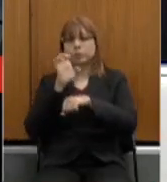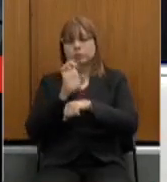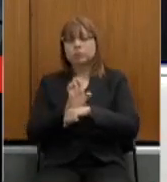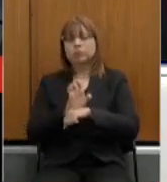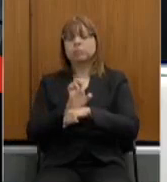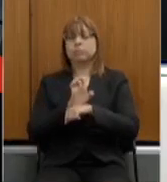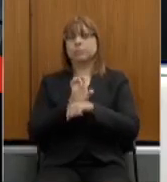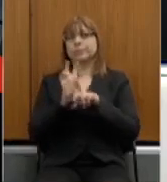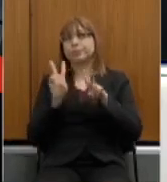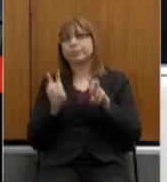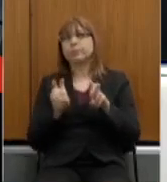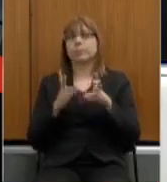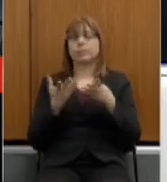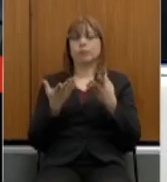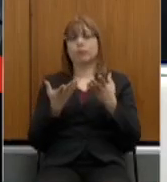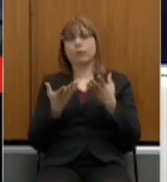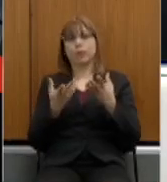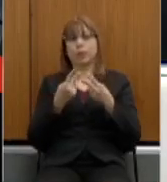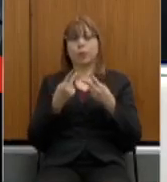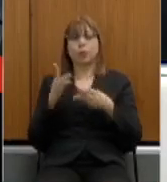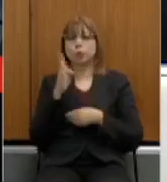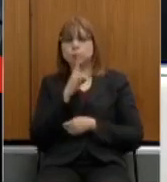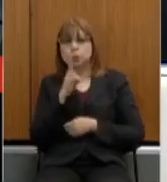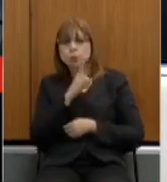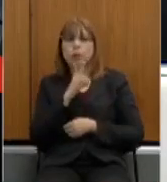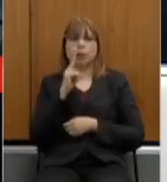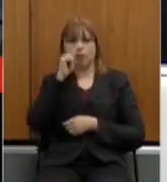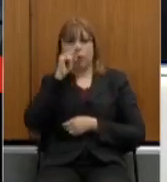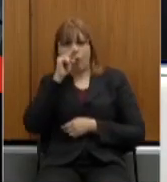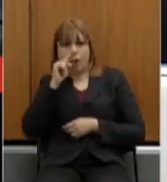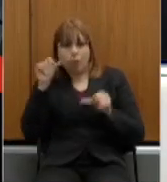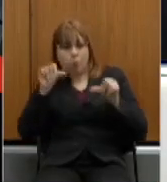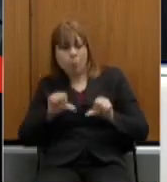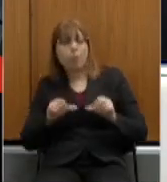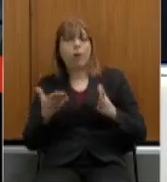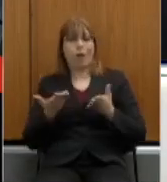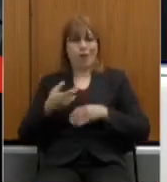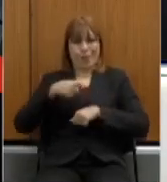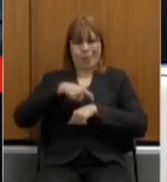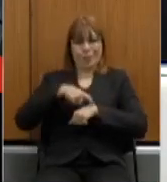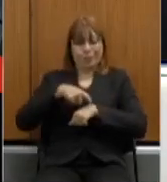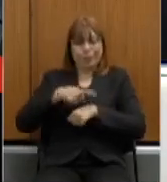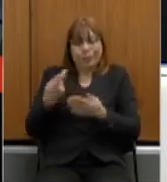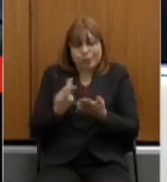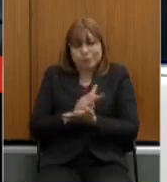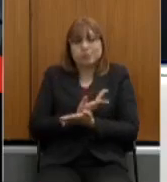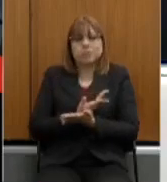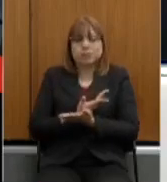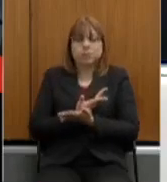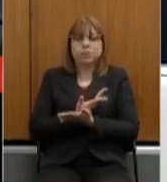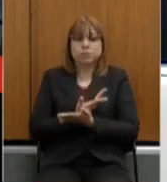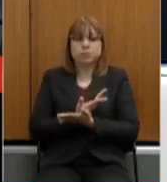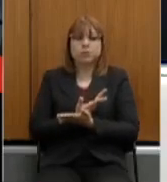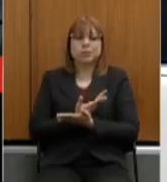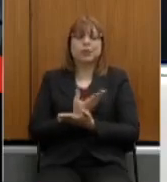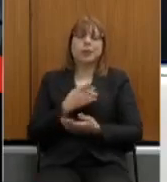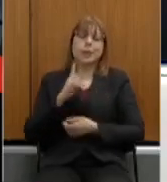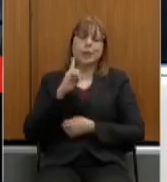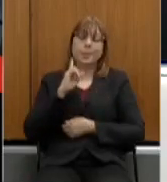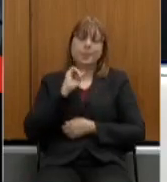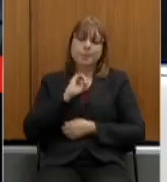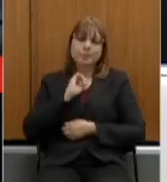mais rápidas e graves deste momento que atravessamos e Minas tem